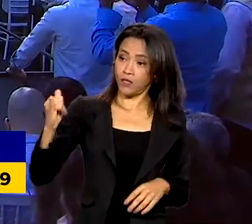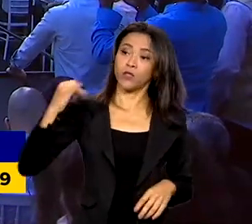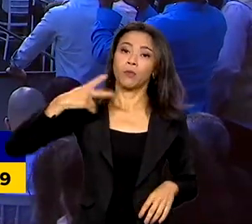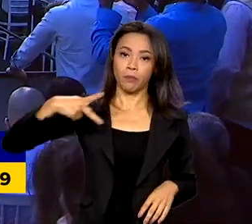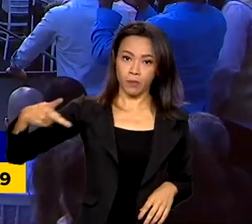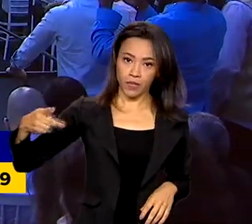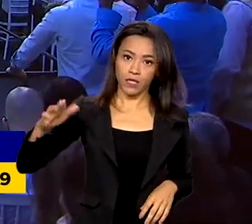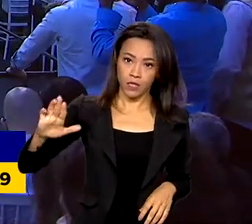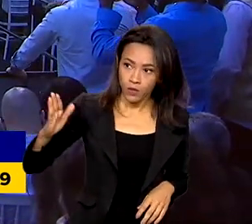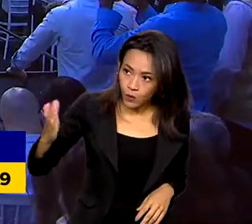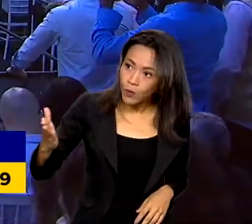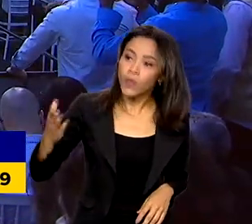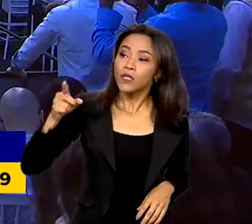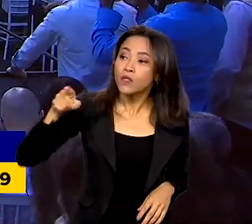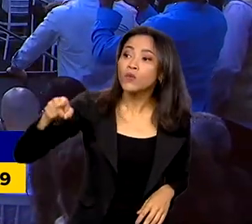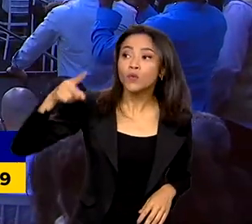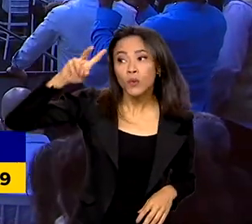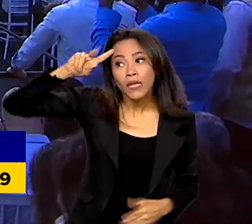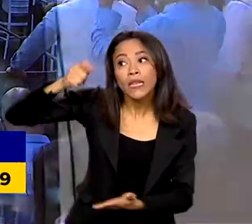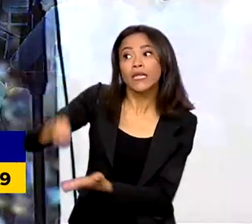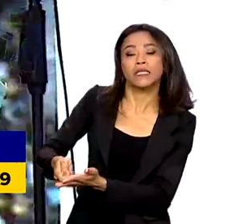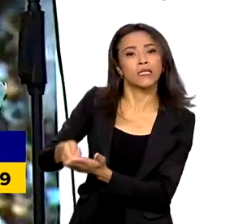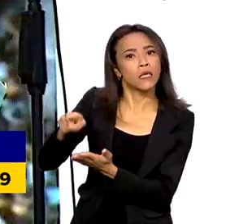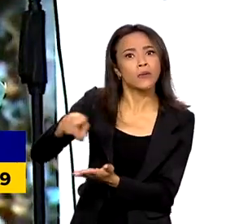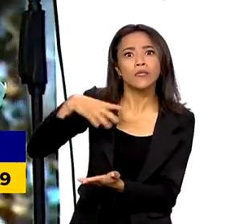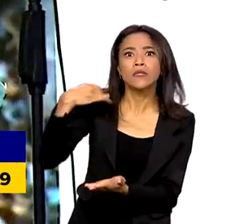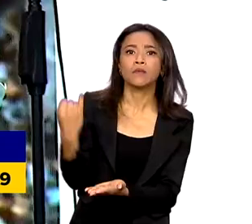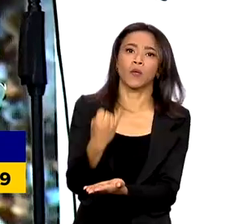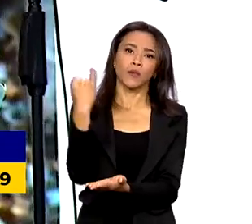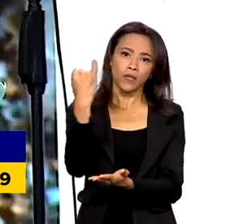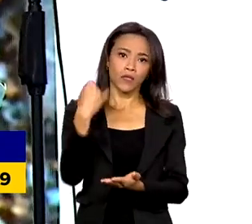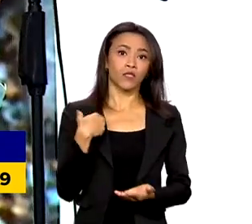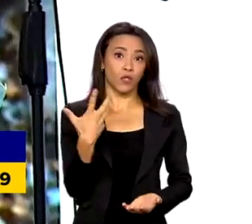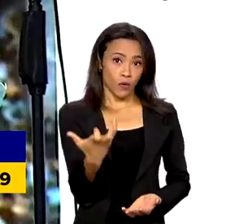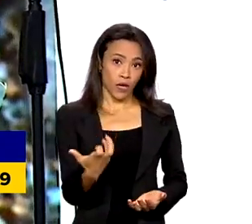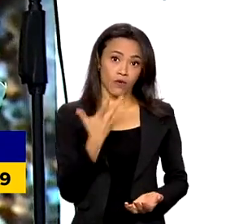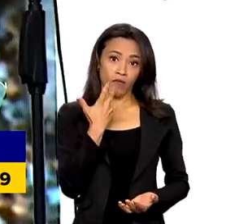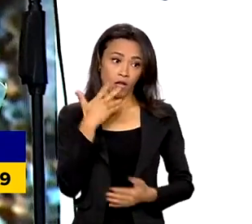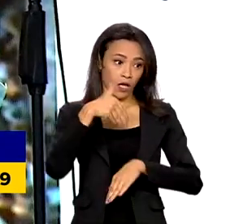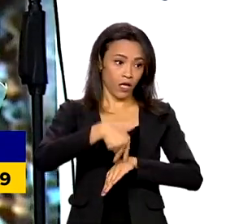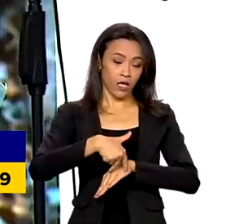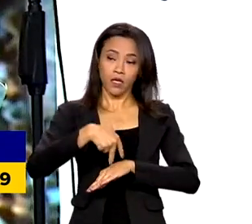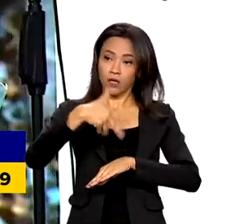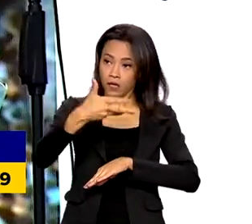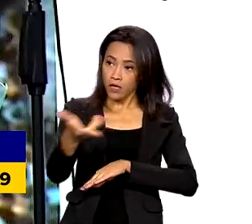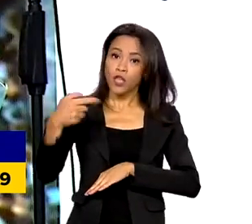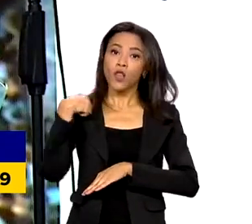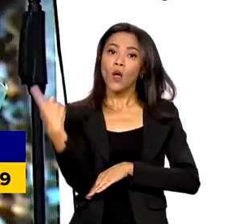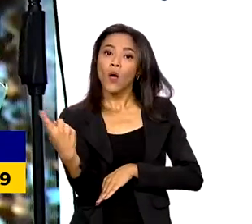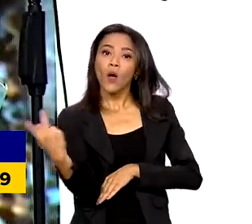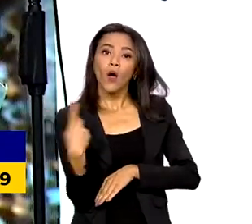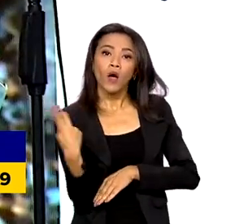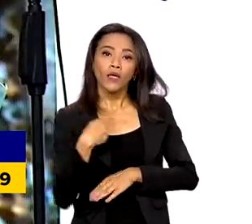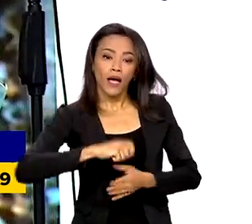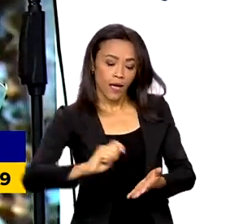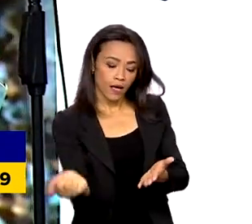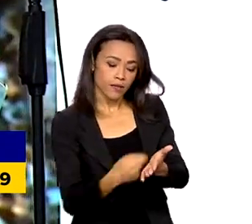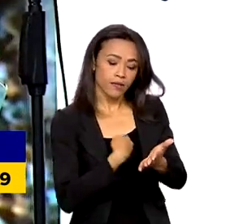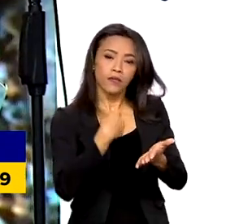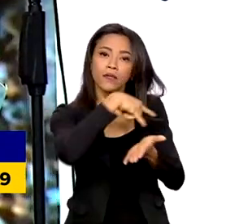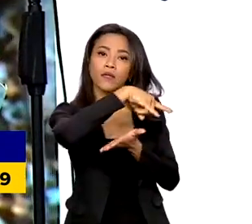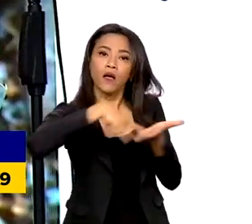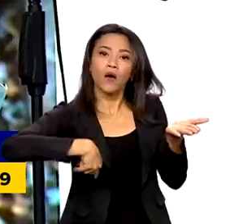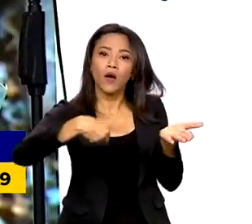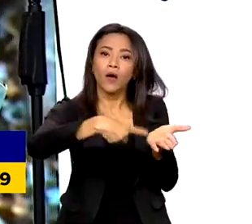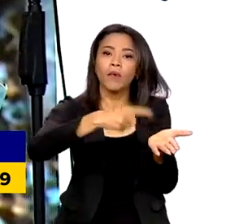sua decisão é tão importante. Queria dizer que, neste ato, estamos assinando a ordem de serviço para a